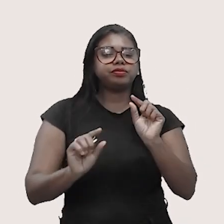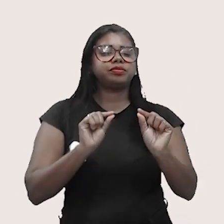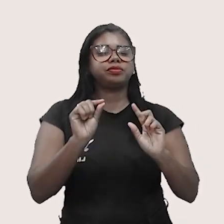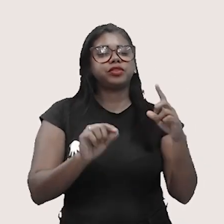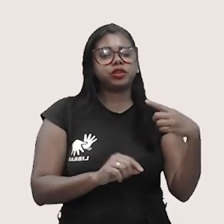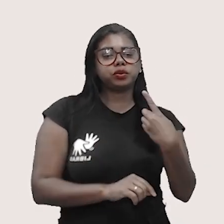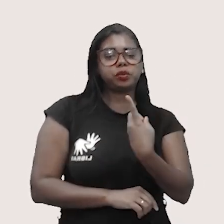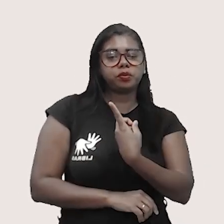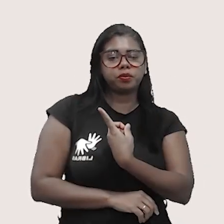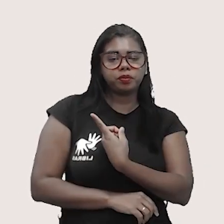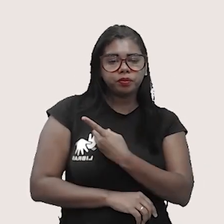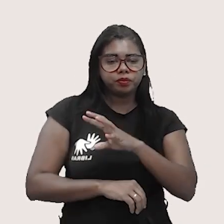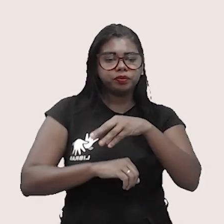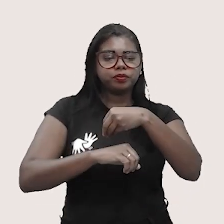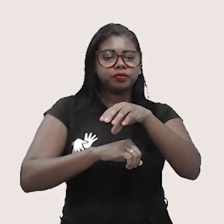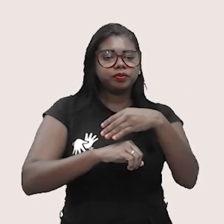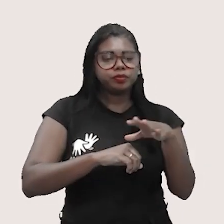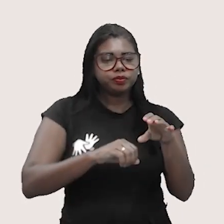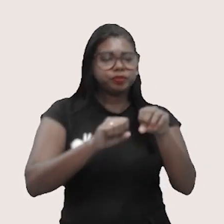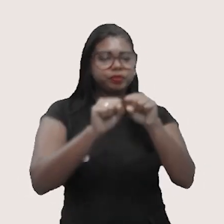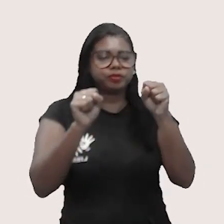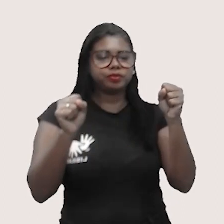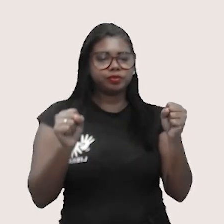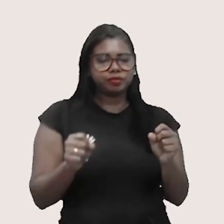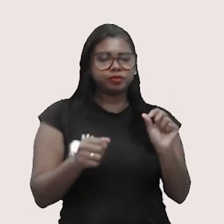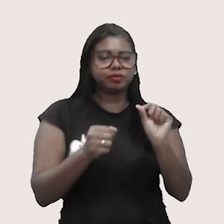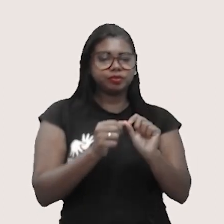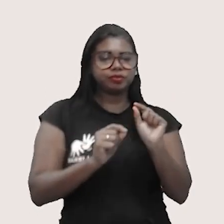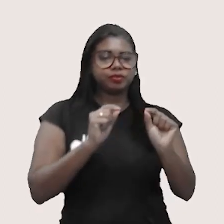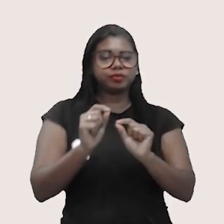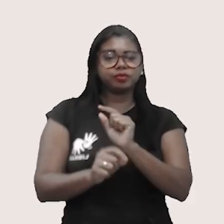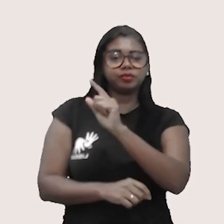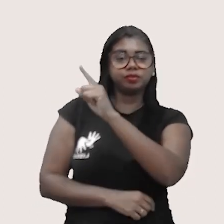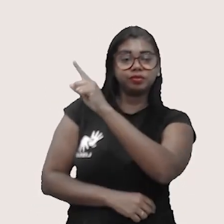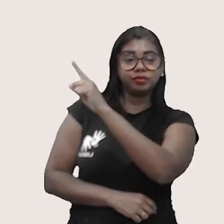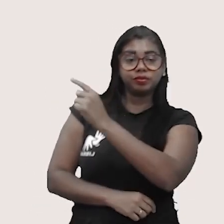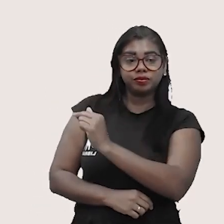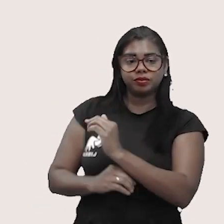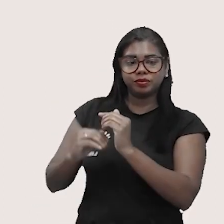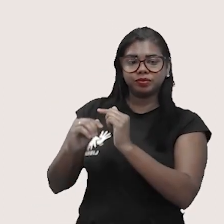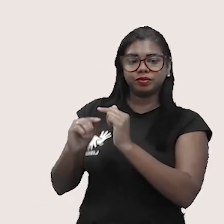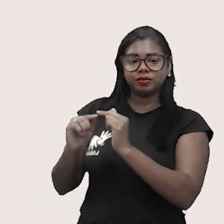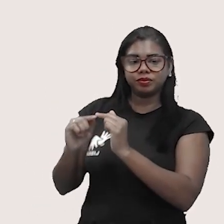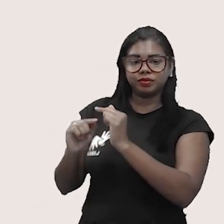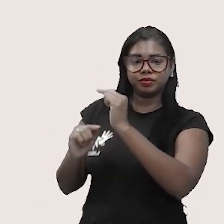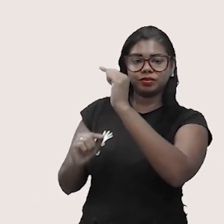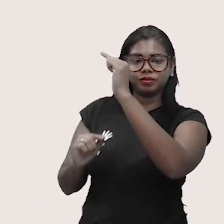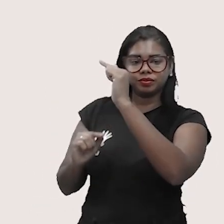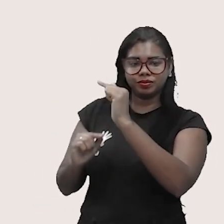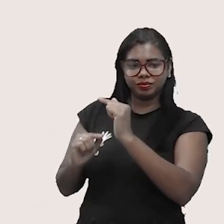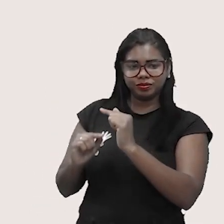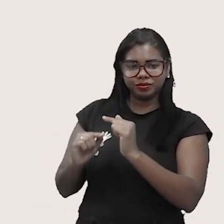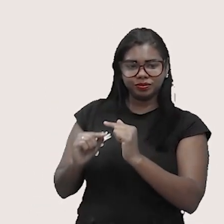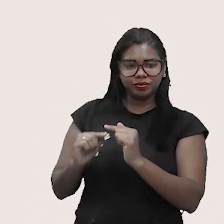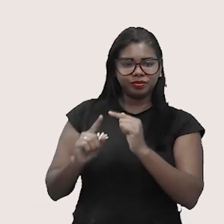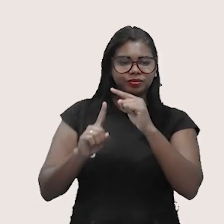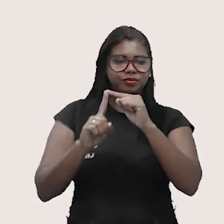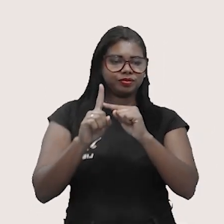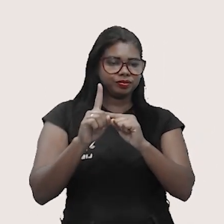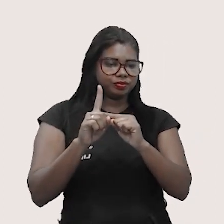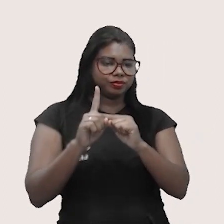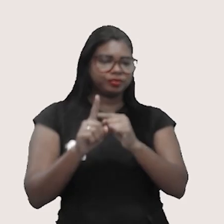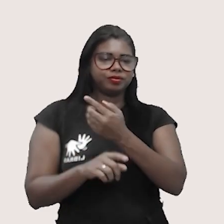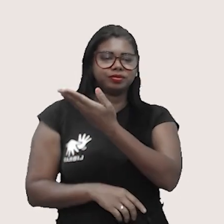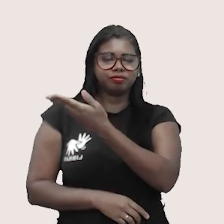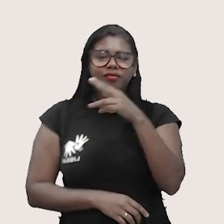expande o sistema, a gente faz com que haja o aumento do trabalho, a temperatura diminua. Lembra